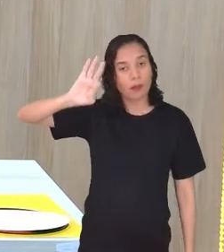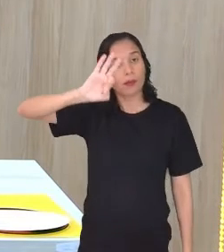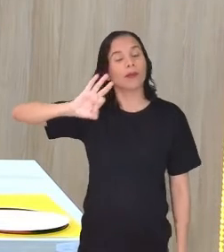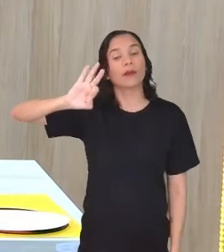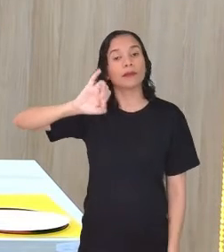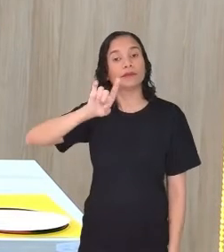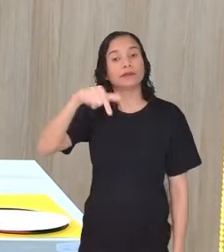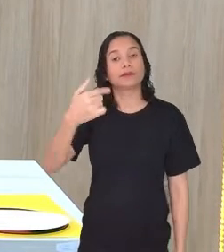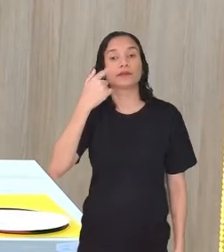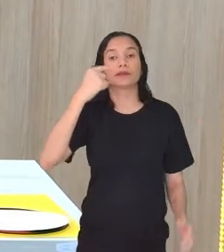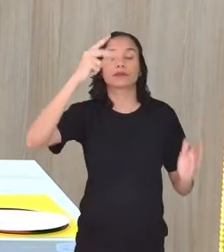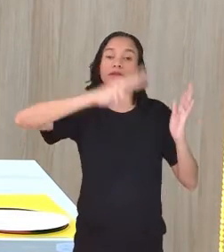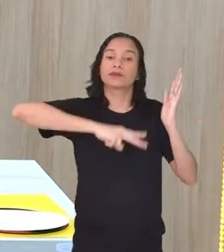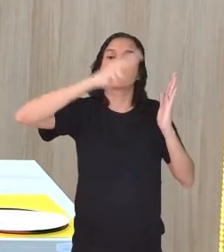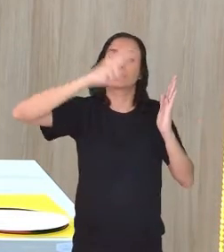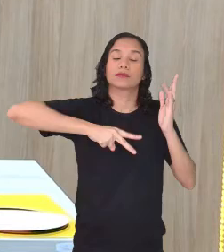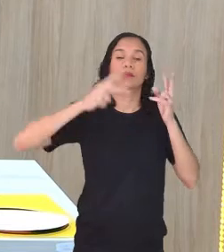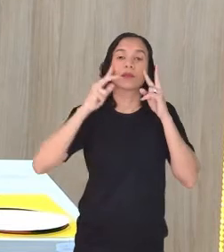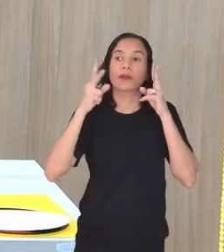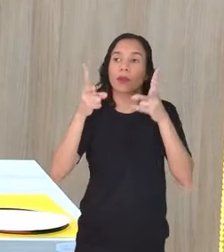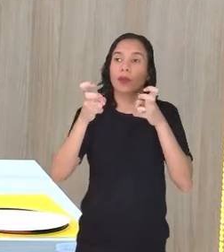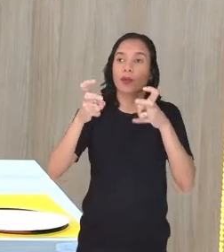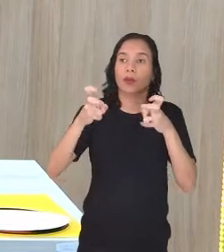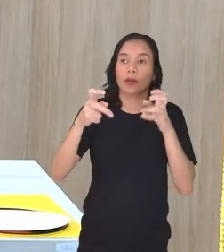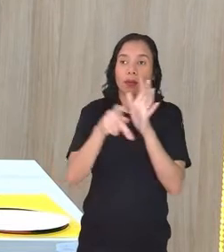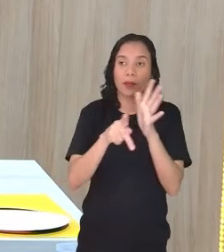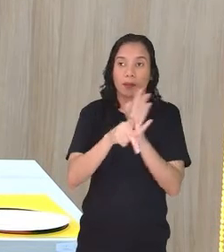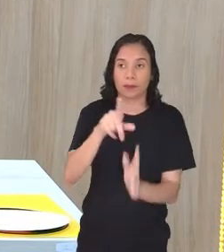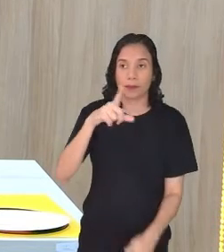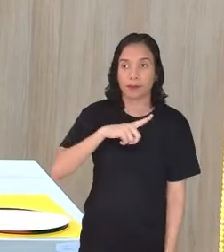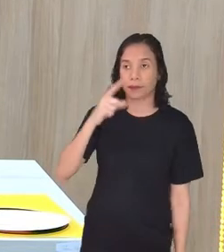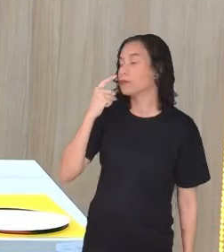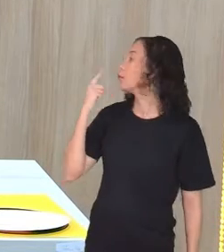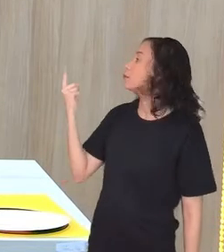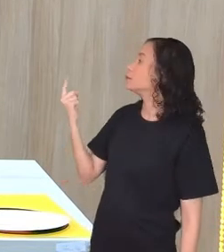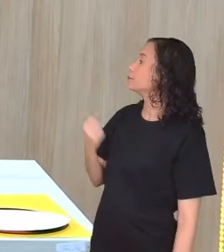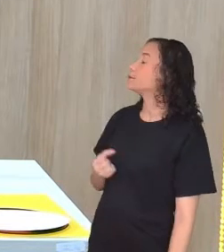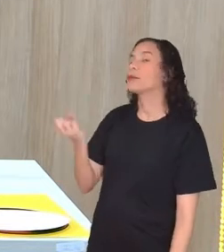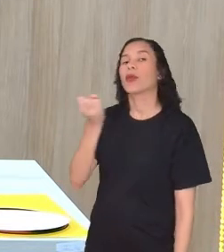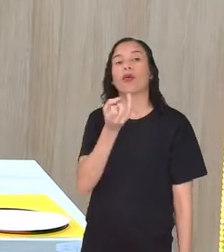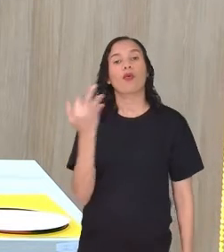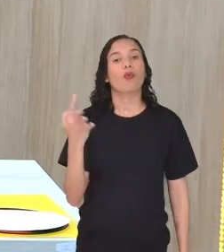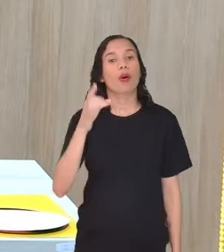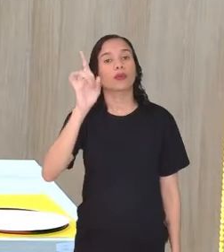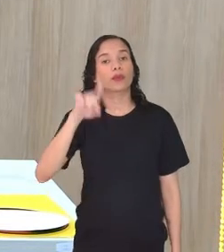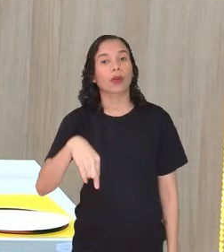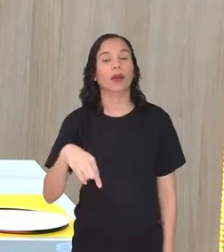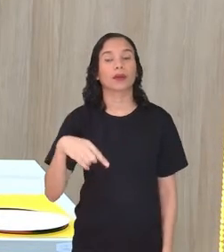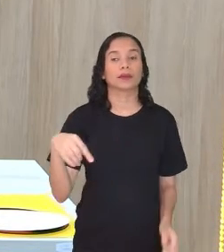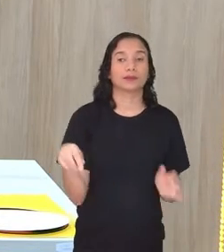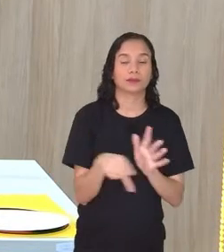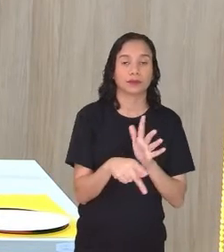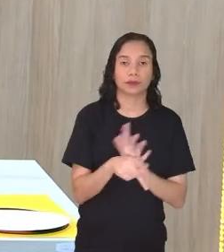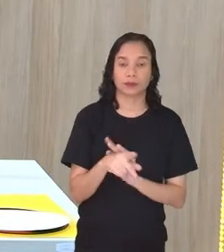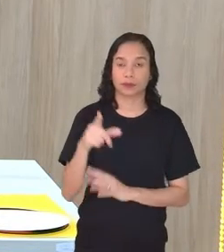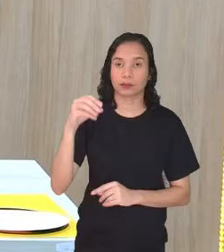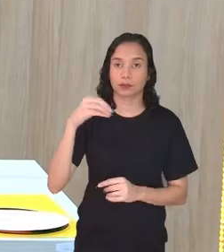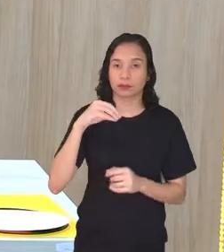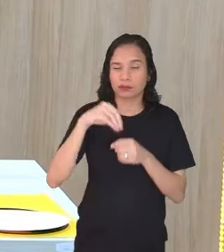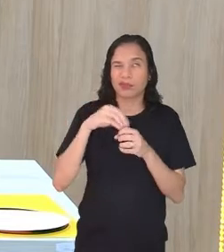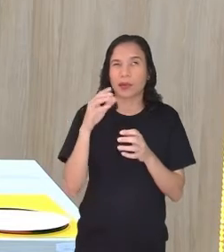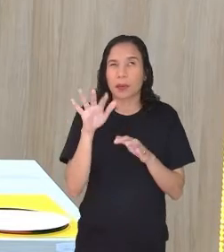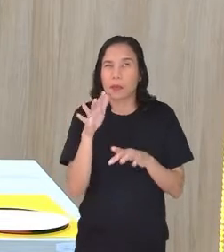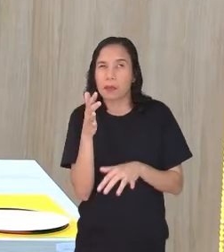E aí eu vou ler aqui, tá? Quanto mede. Aqui deu um